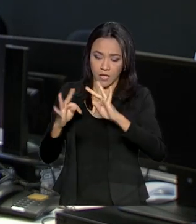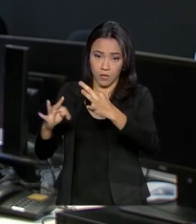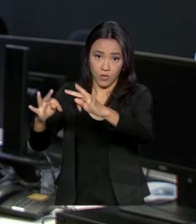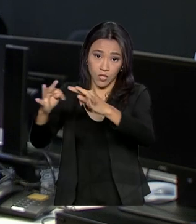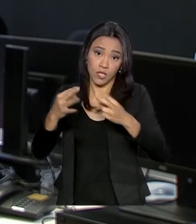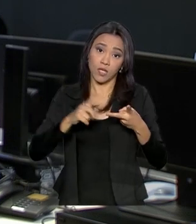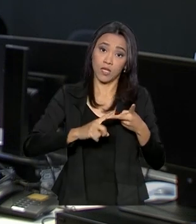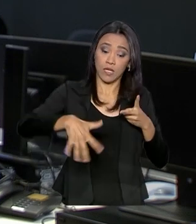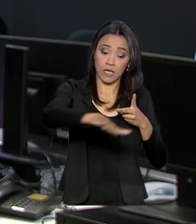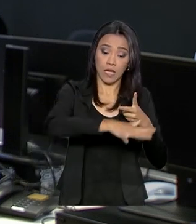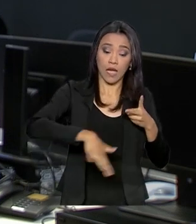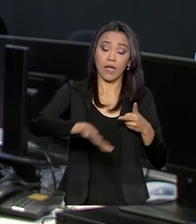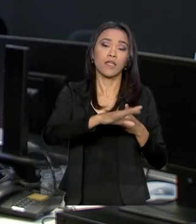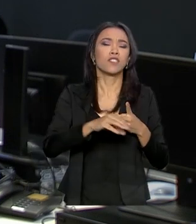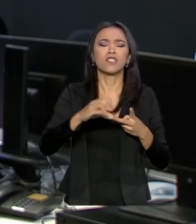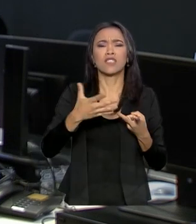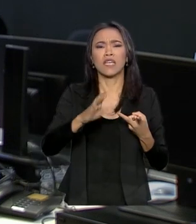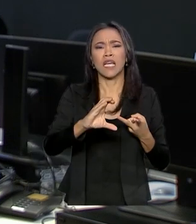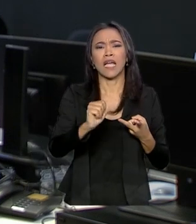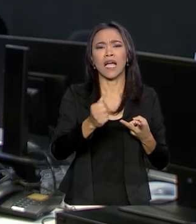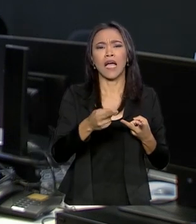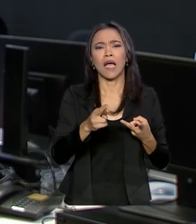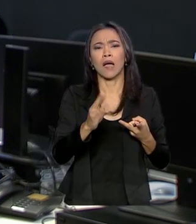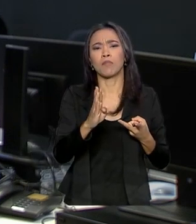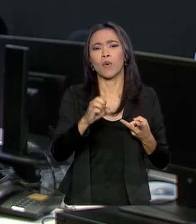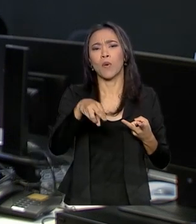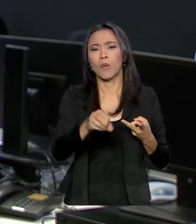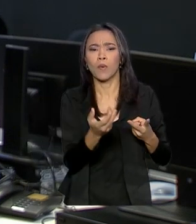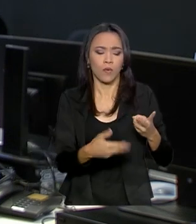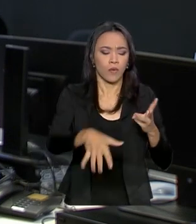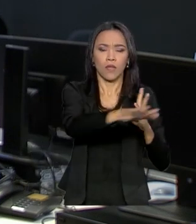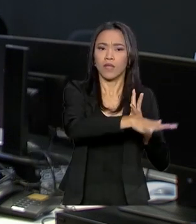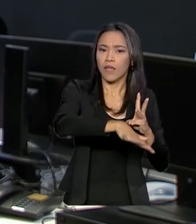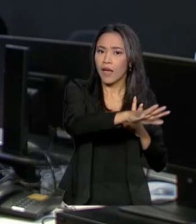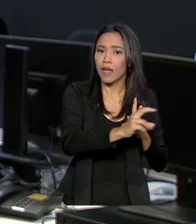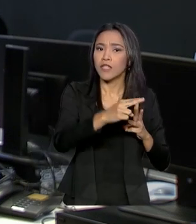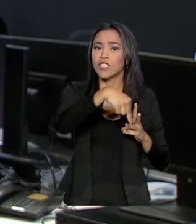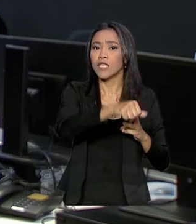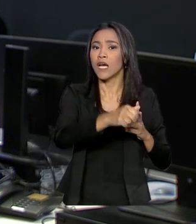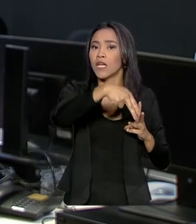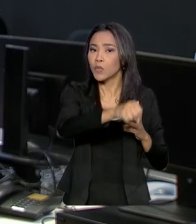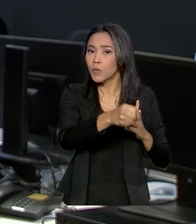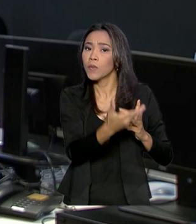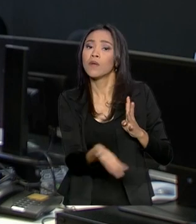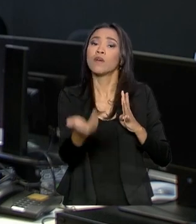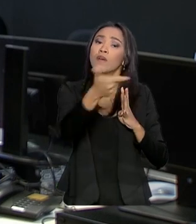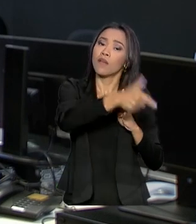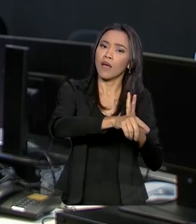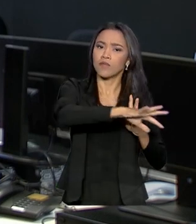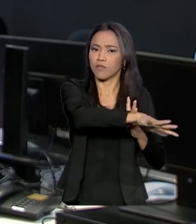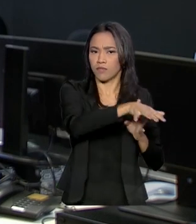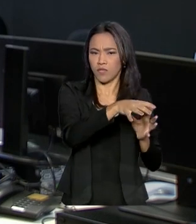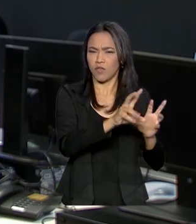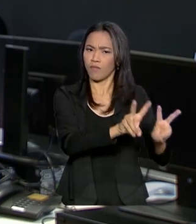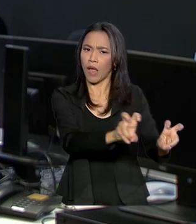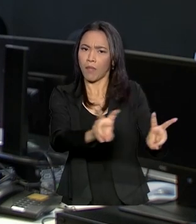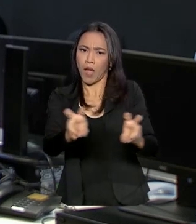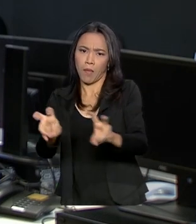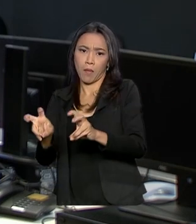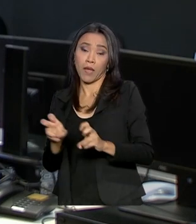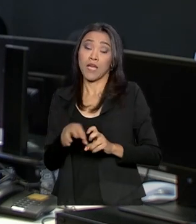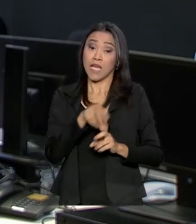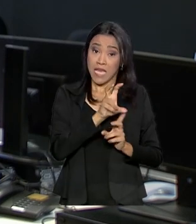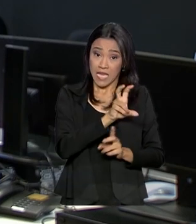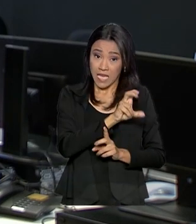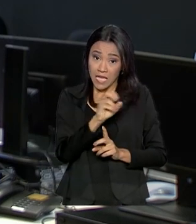utilização de carbono, novas energias, nanotecnologia, corrosão e catalisadores. Os valores vão de 500 mil reais